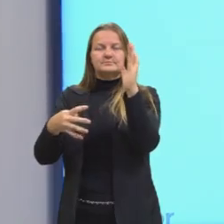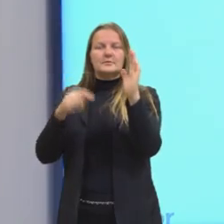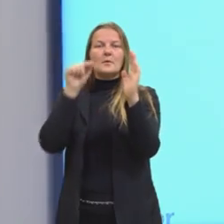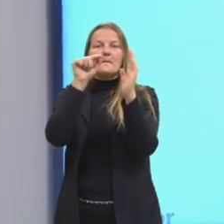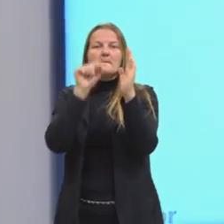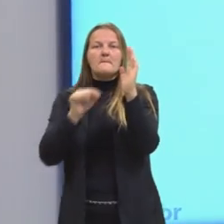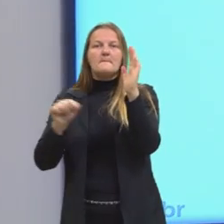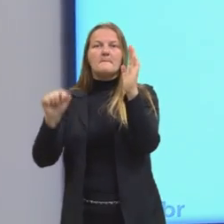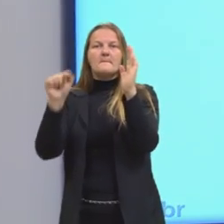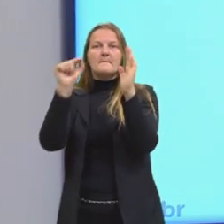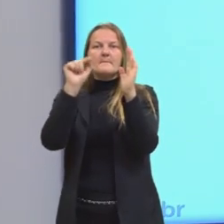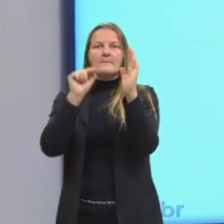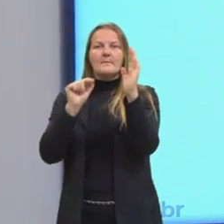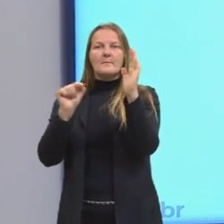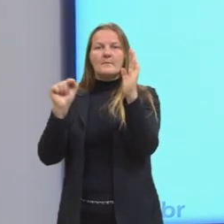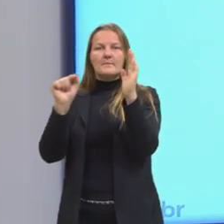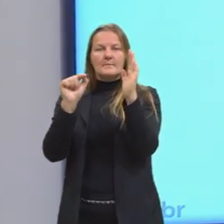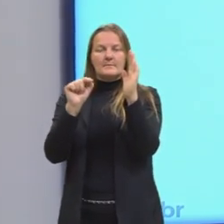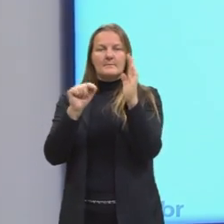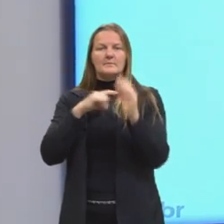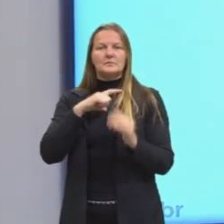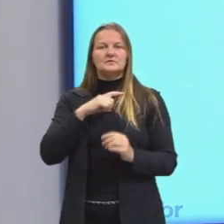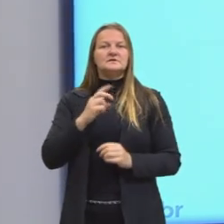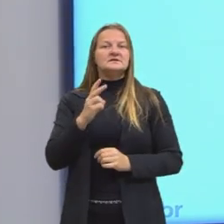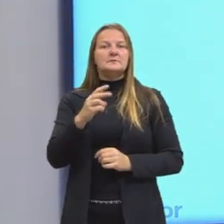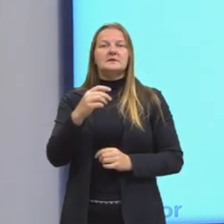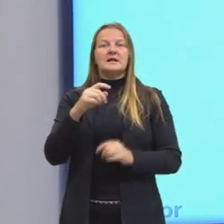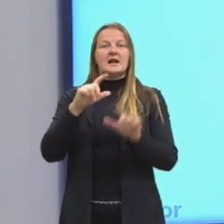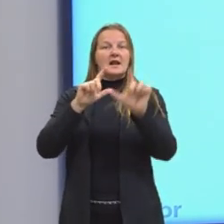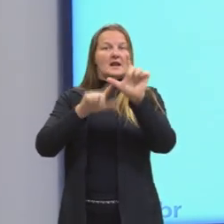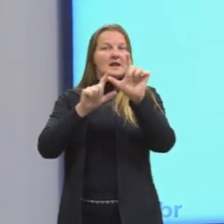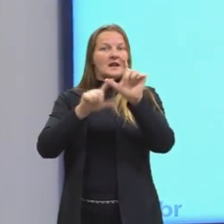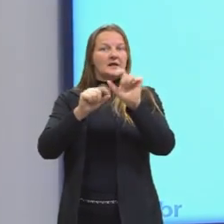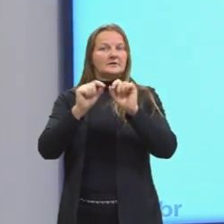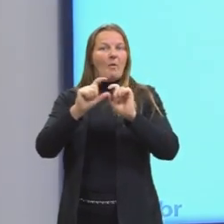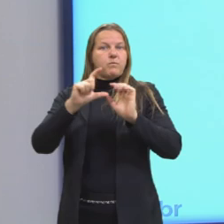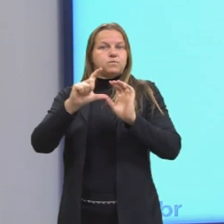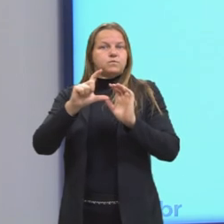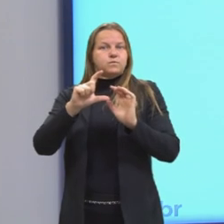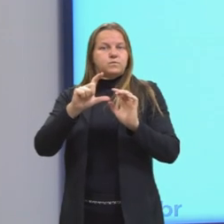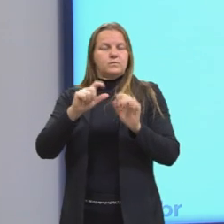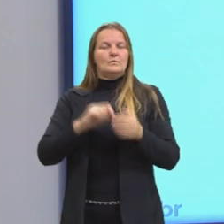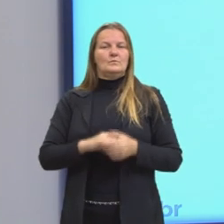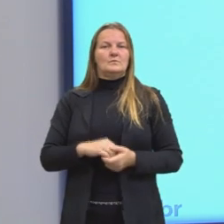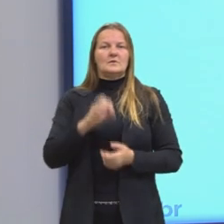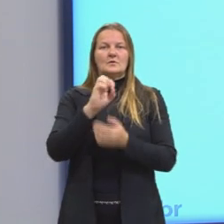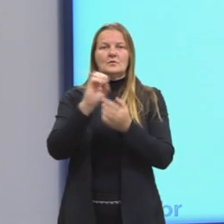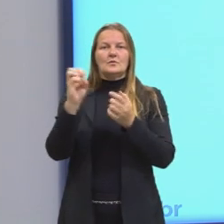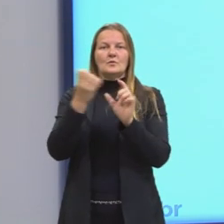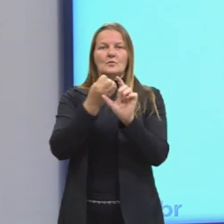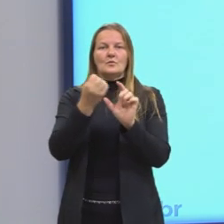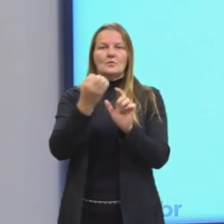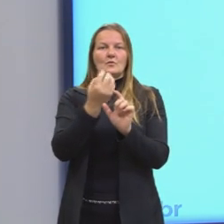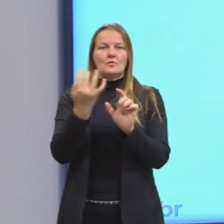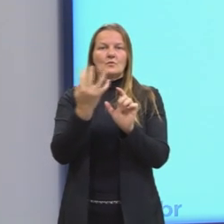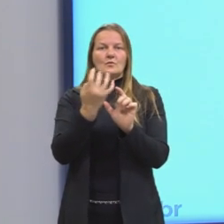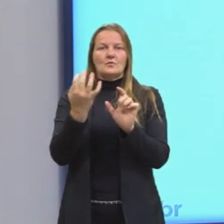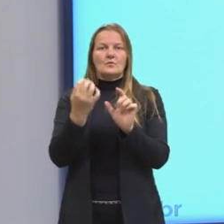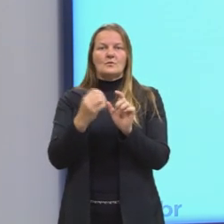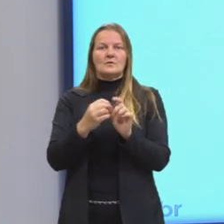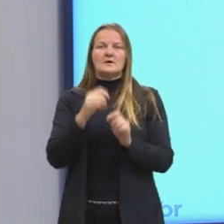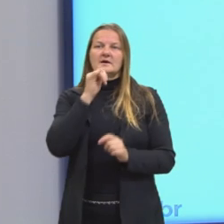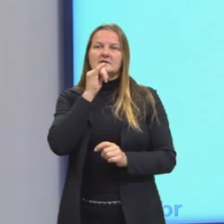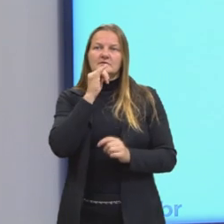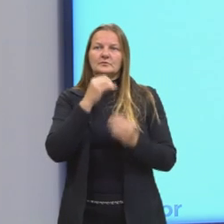eles são representados sempre por letras maiúsculas do nosso alfabeto. Então, aqui no exemplo, a gente tem o ponto P,